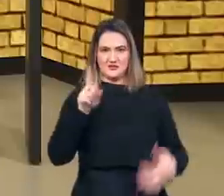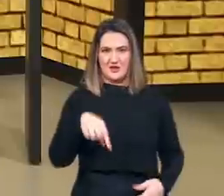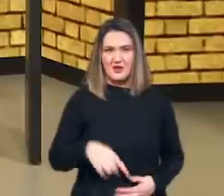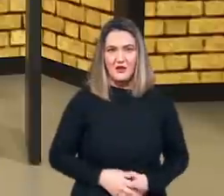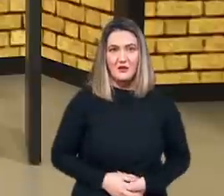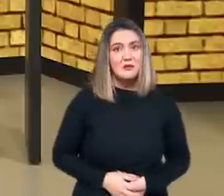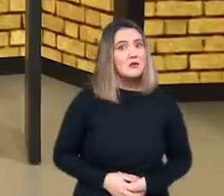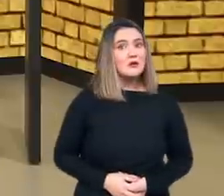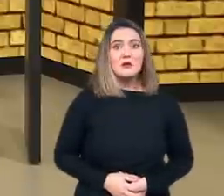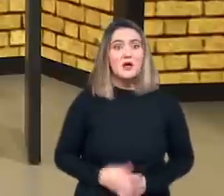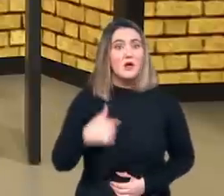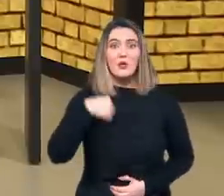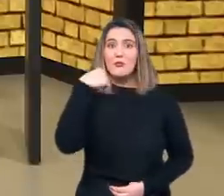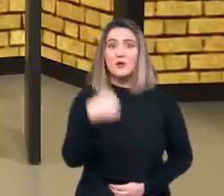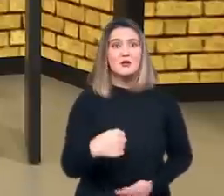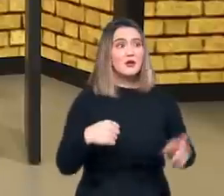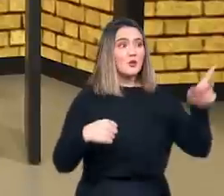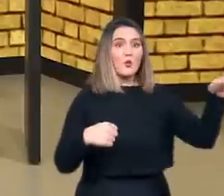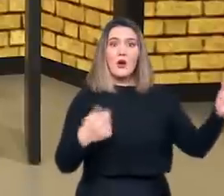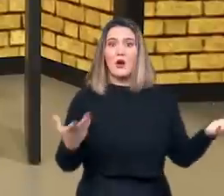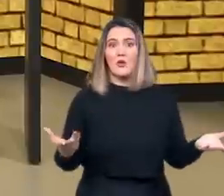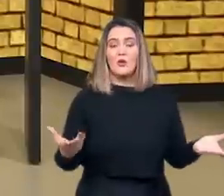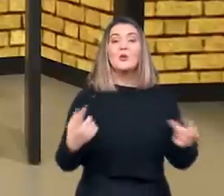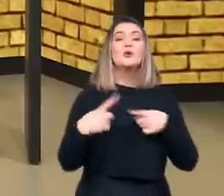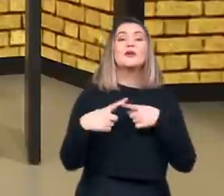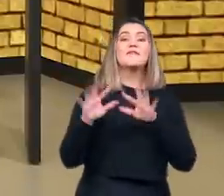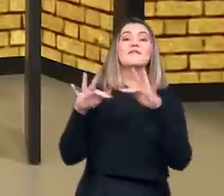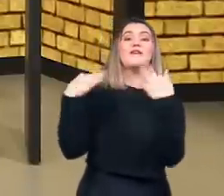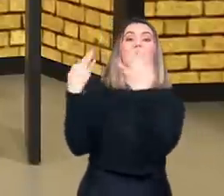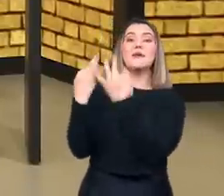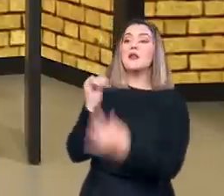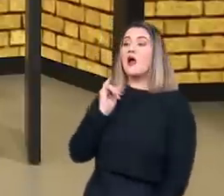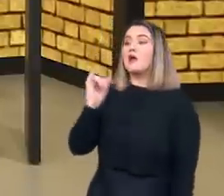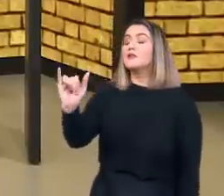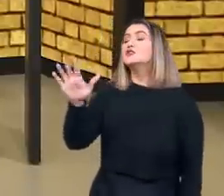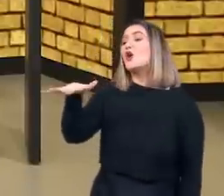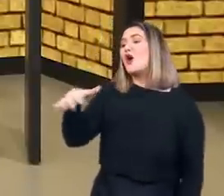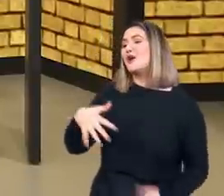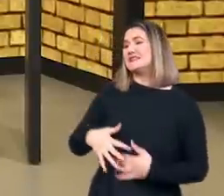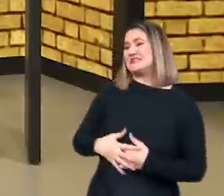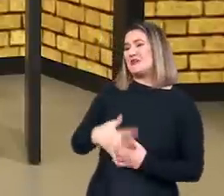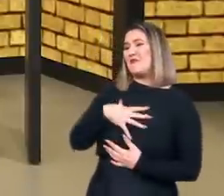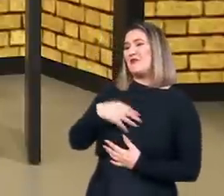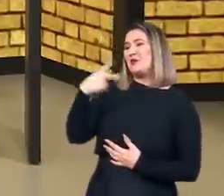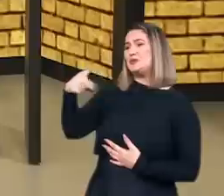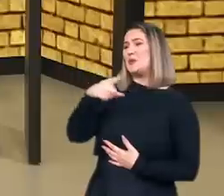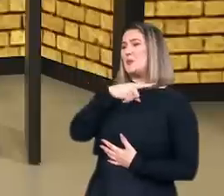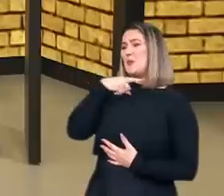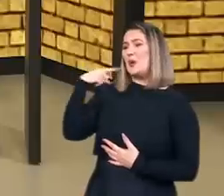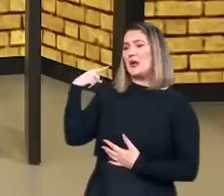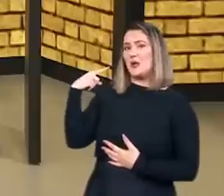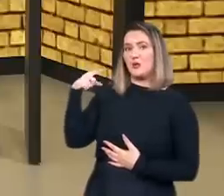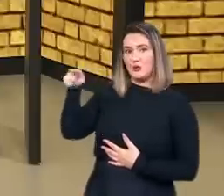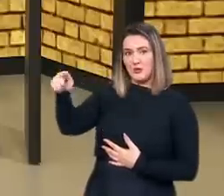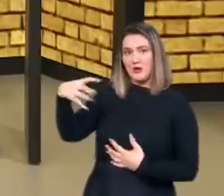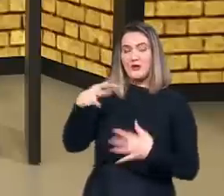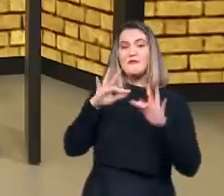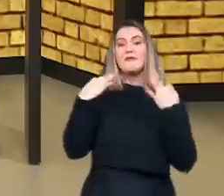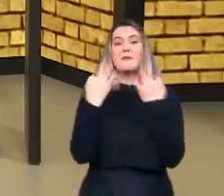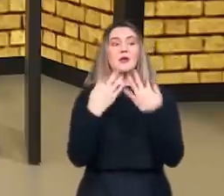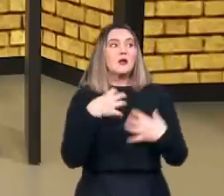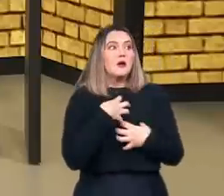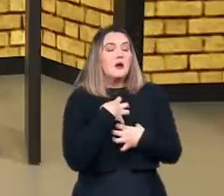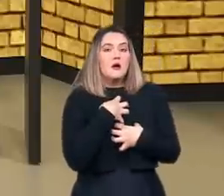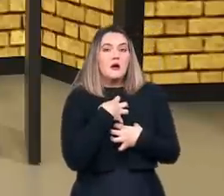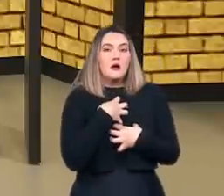para quem recebe a notícia de morte, a morte de um ente querido, a perda não é de 1% ou de 50%, é de 100%.